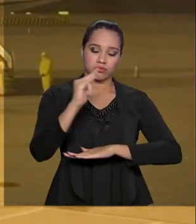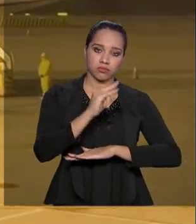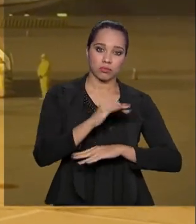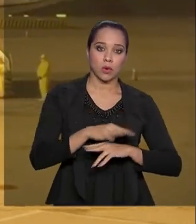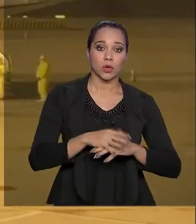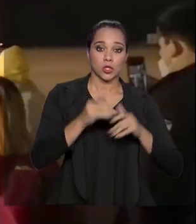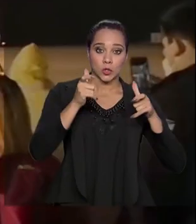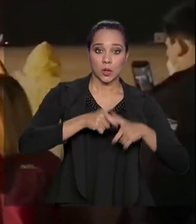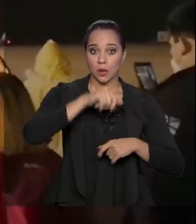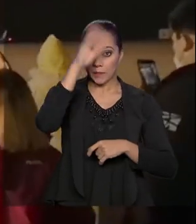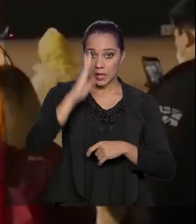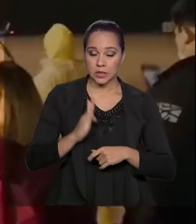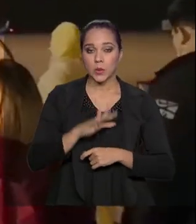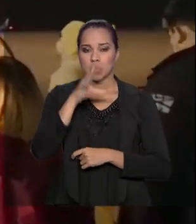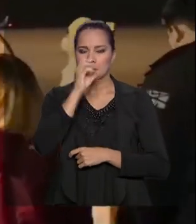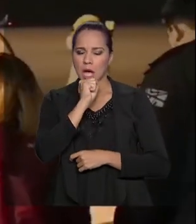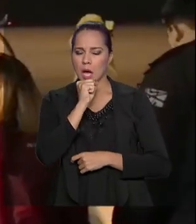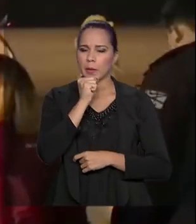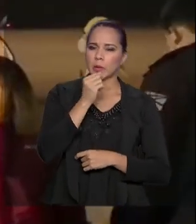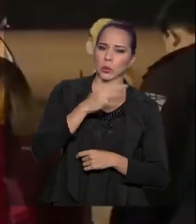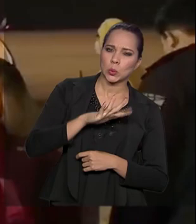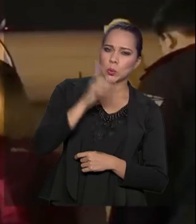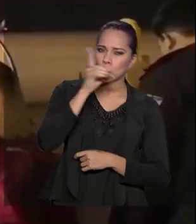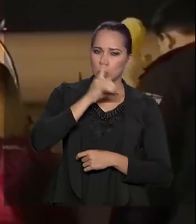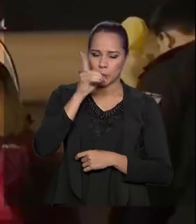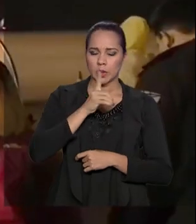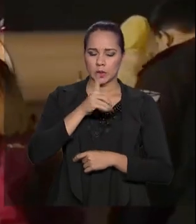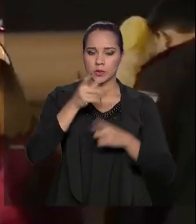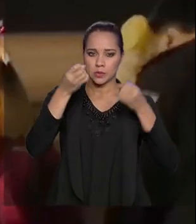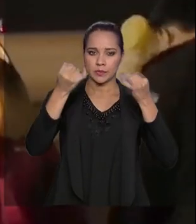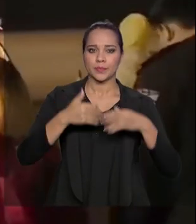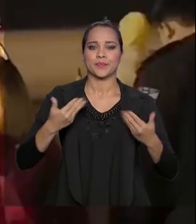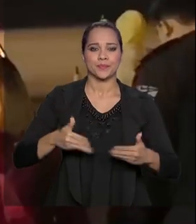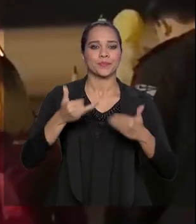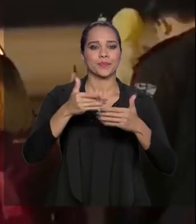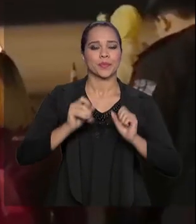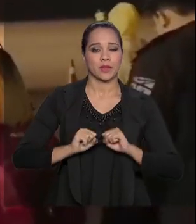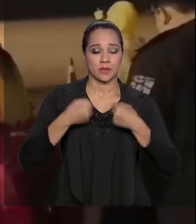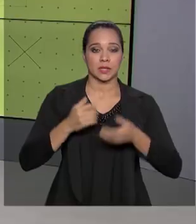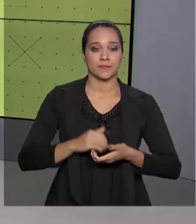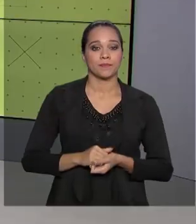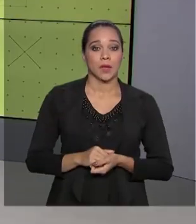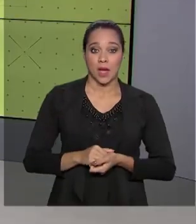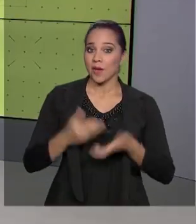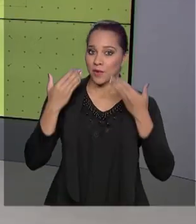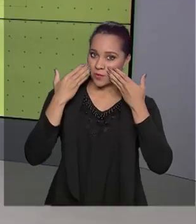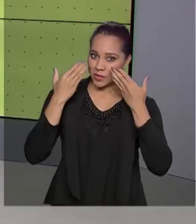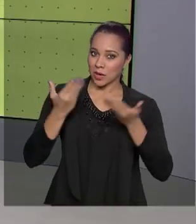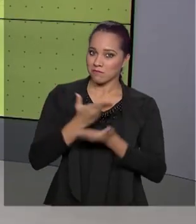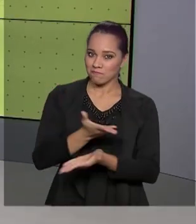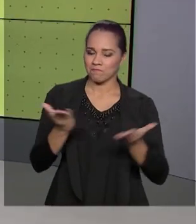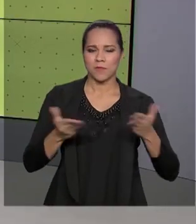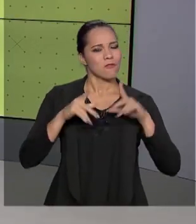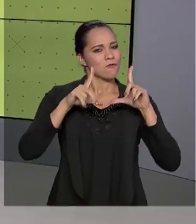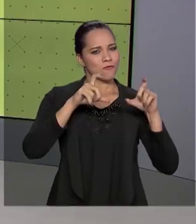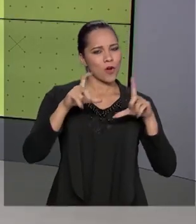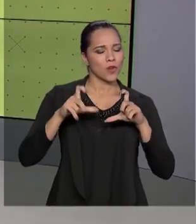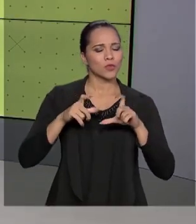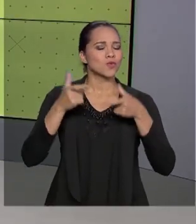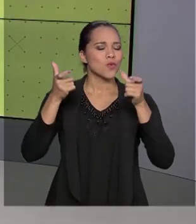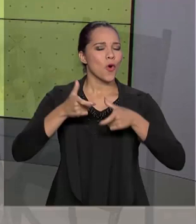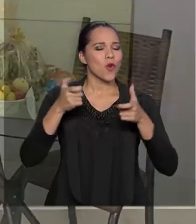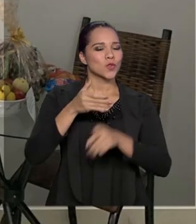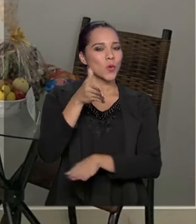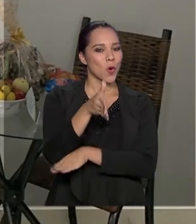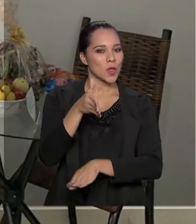madrugada de sábado para domingo, segundo o Ministério da Defesa. Nós vamos mostrar para você fotos das instalações